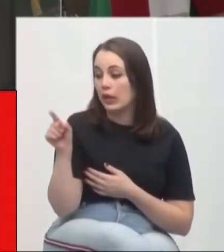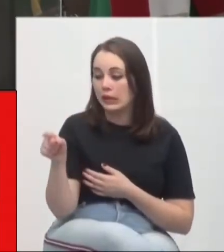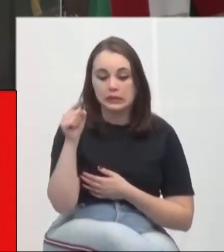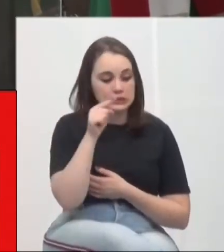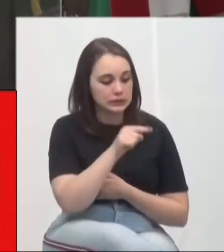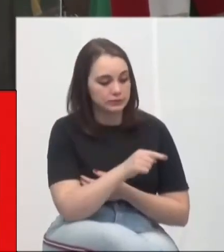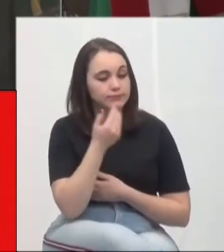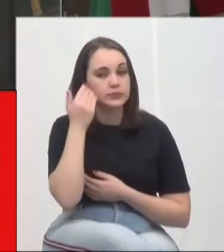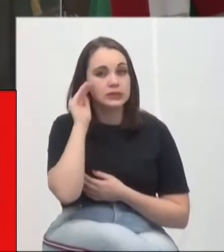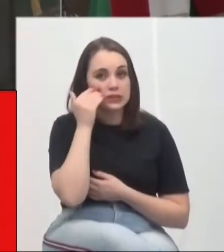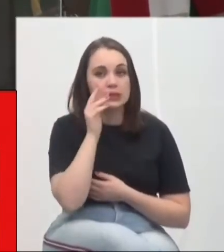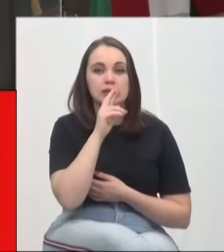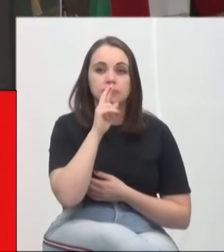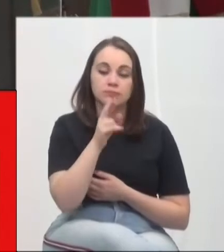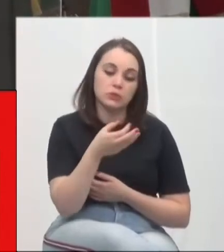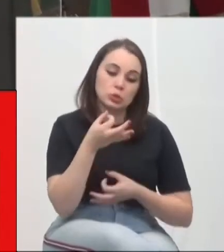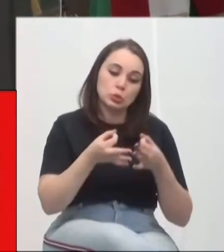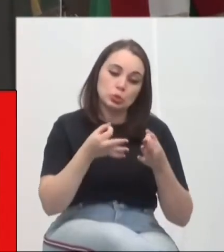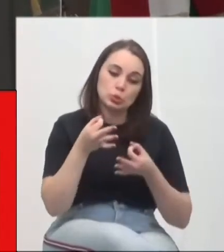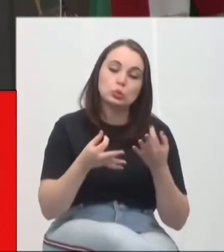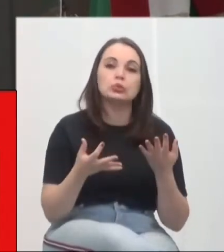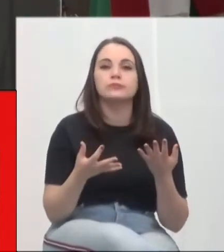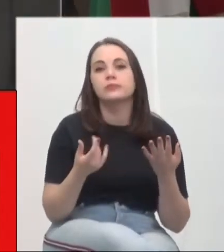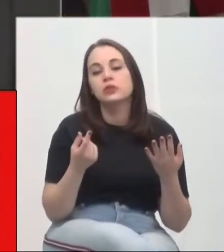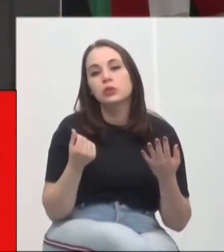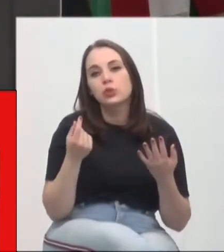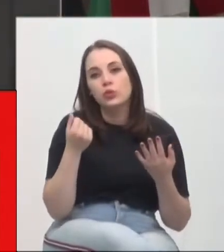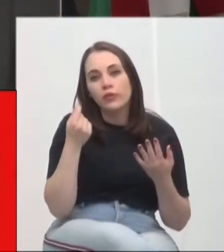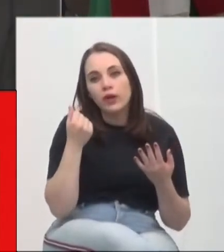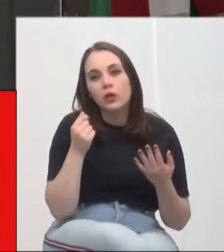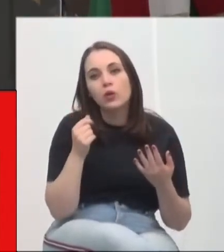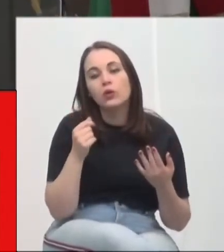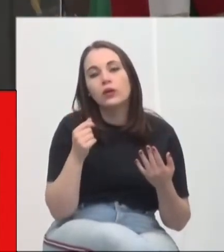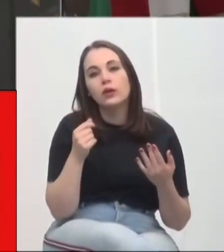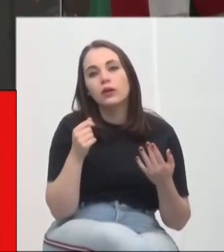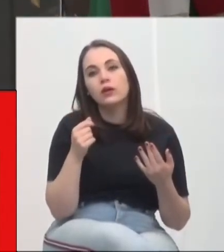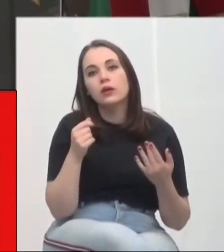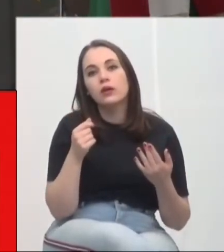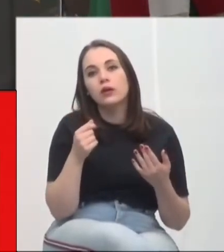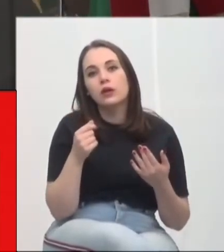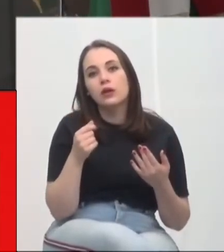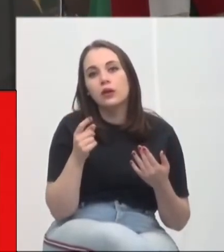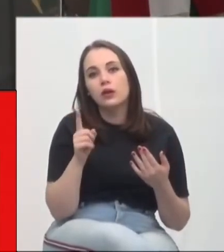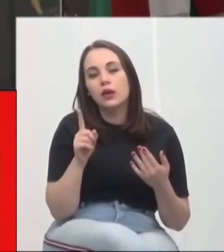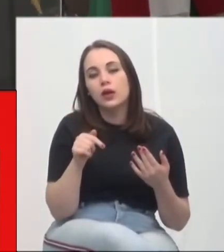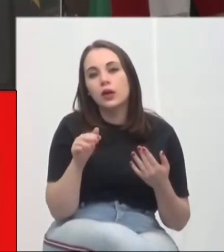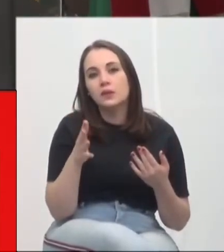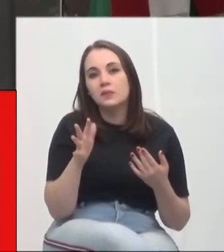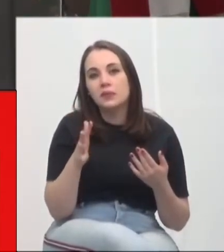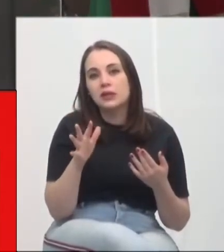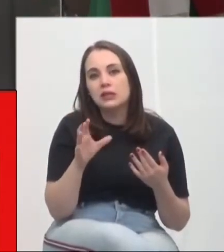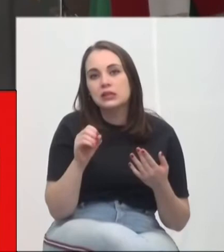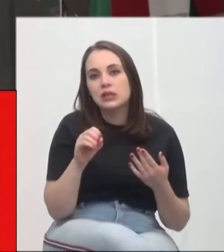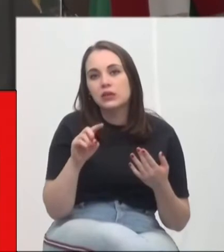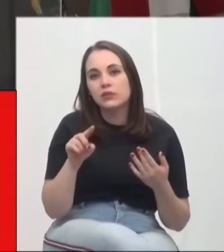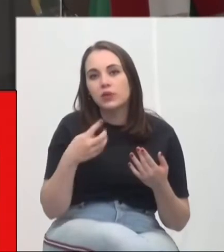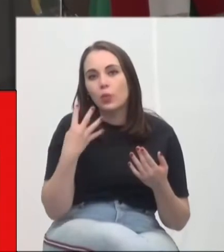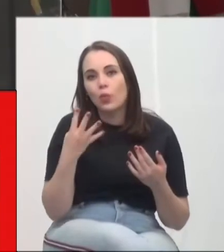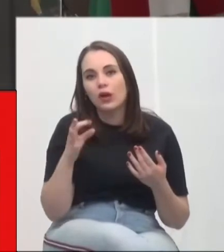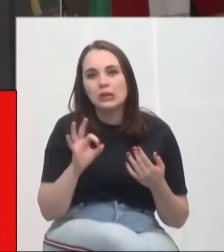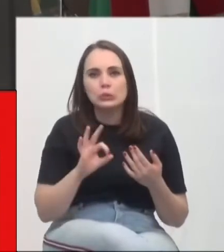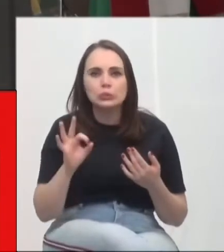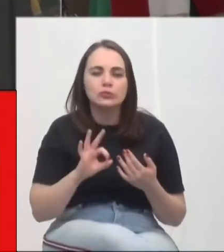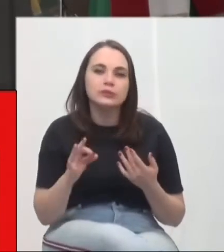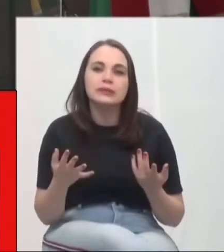esse resultado como justo e o valor dispendido de um Disput Board ele é estimado em até 0,4%